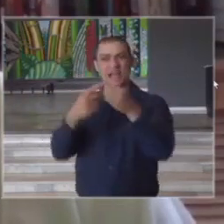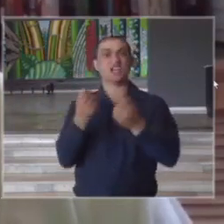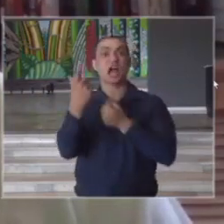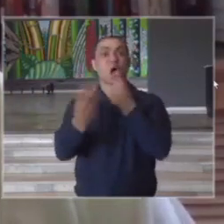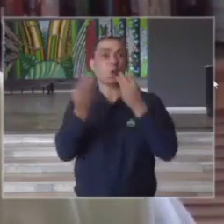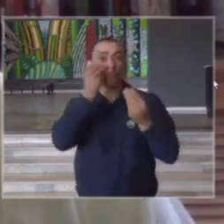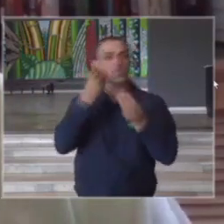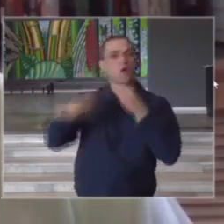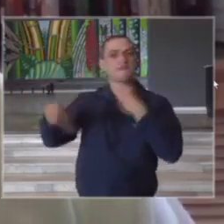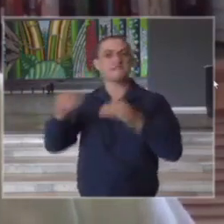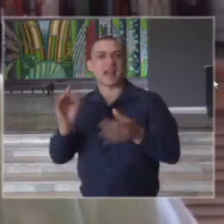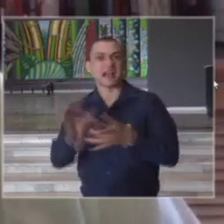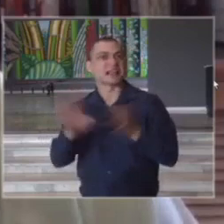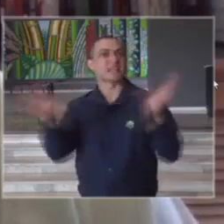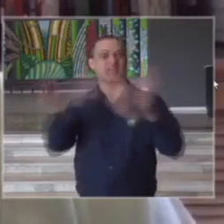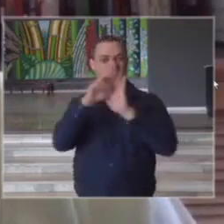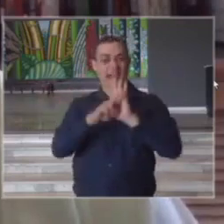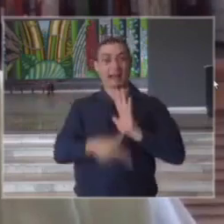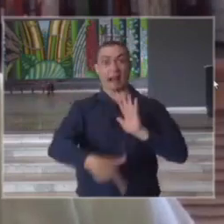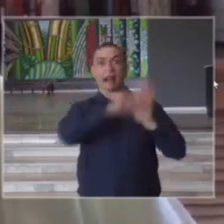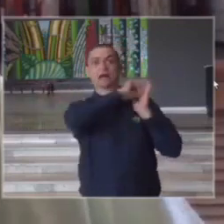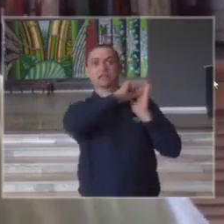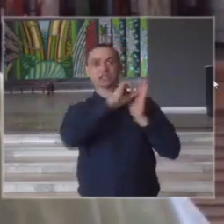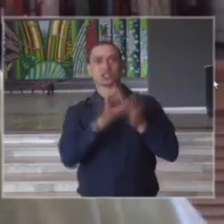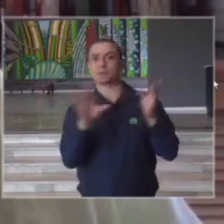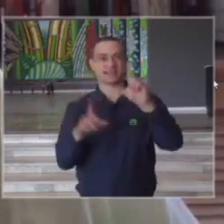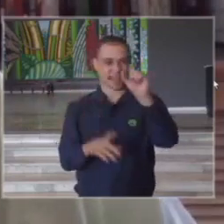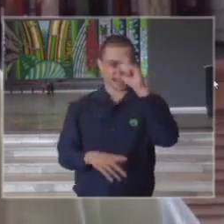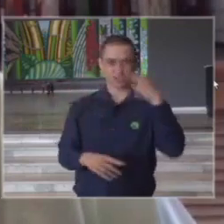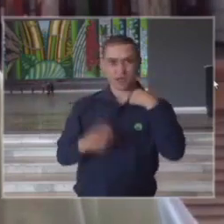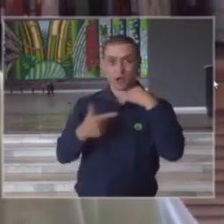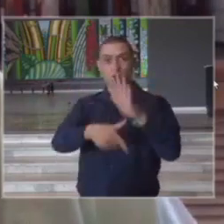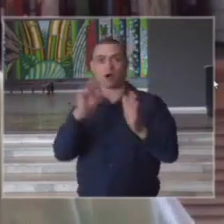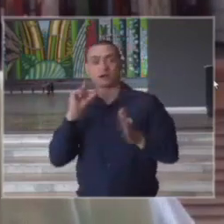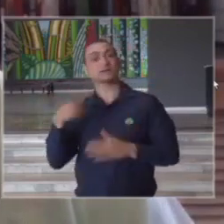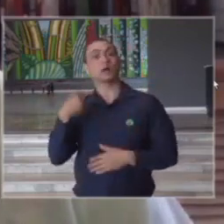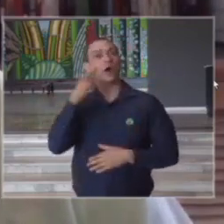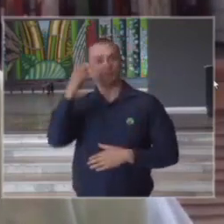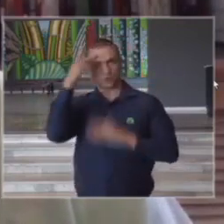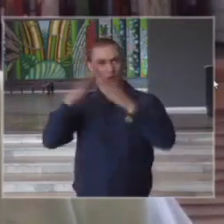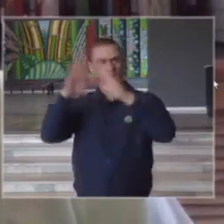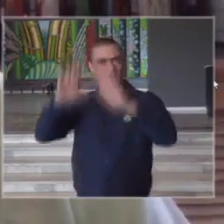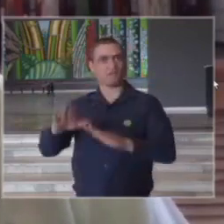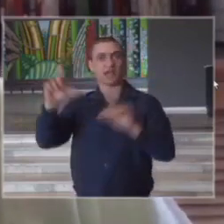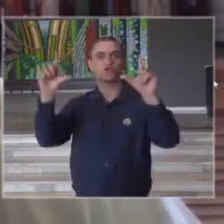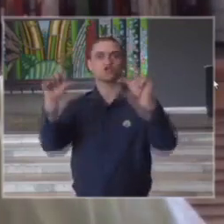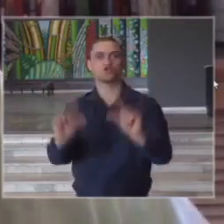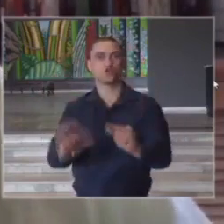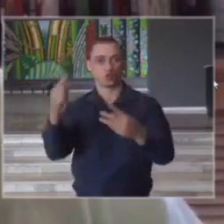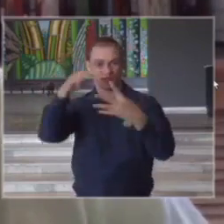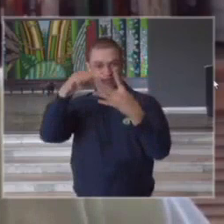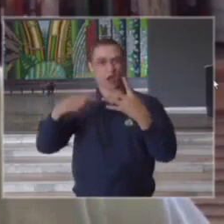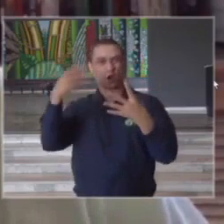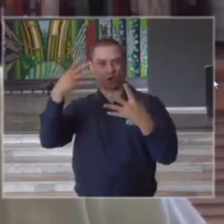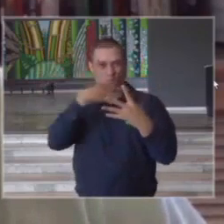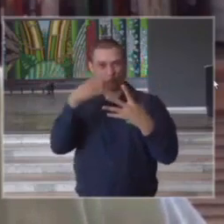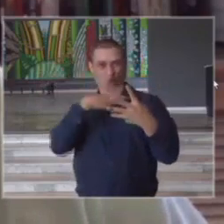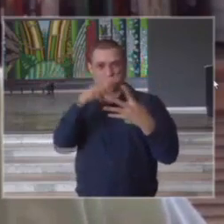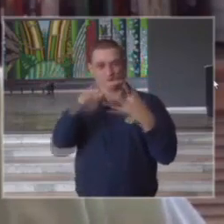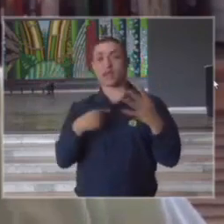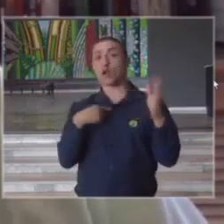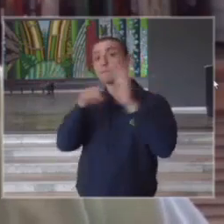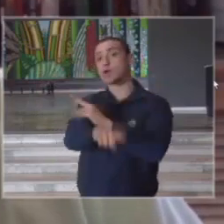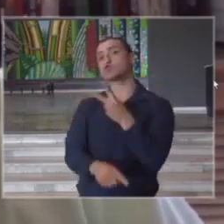flexibilizar as regras antes de 10 de maio desde então o isolamento caiu nessas principais cidades duas perguntas